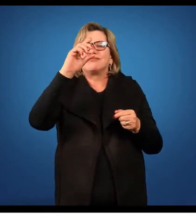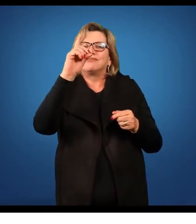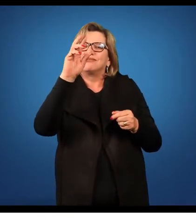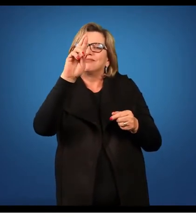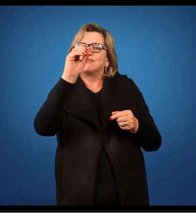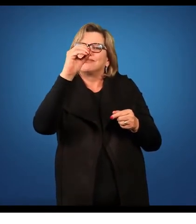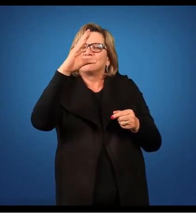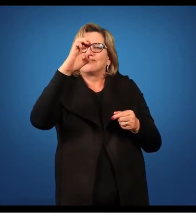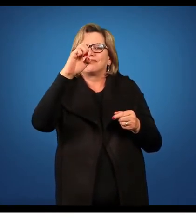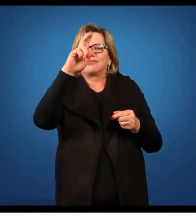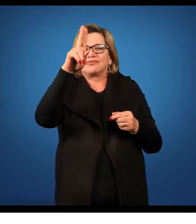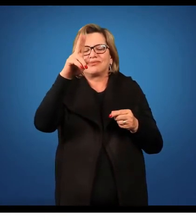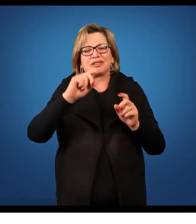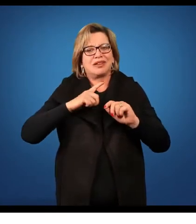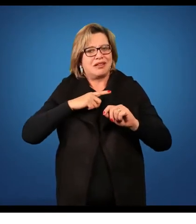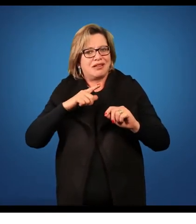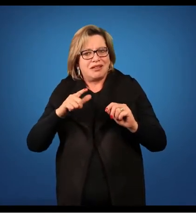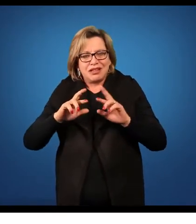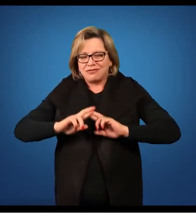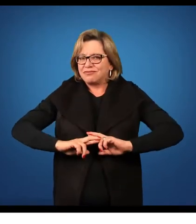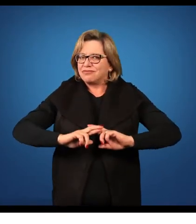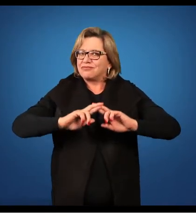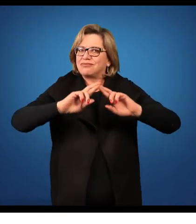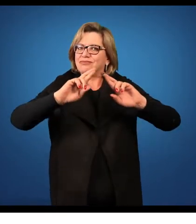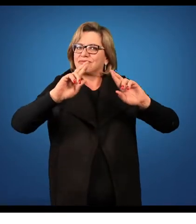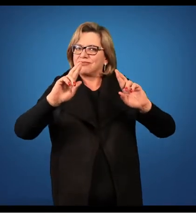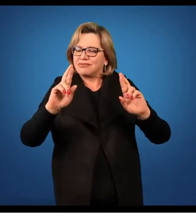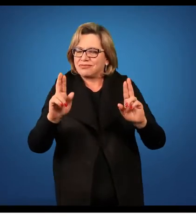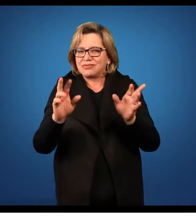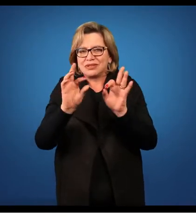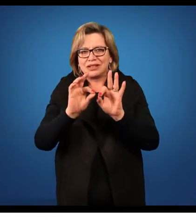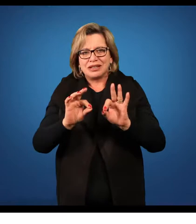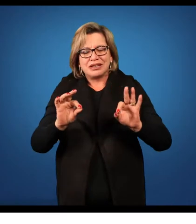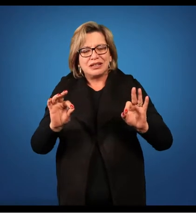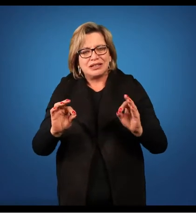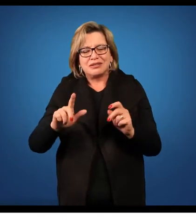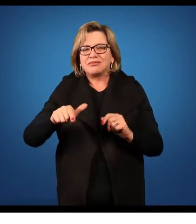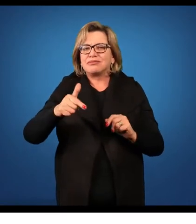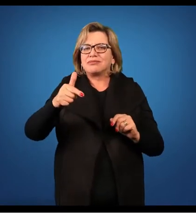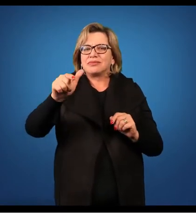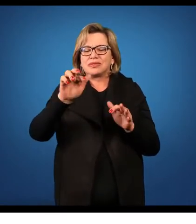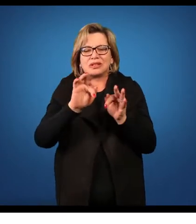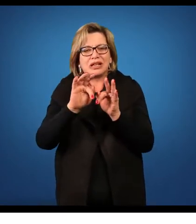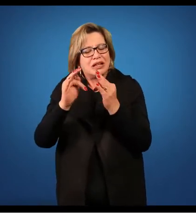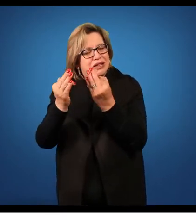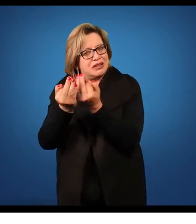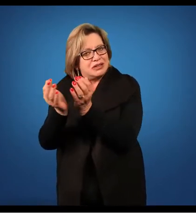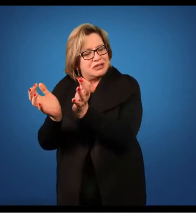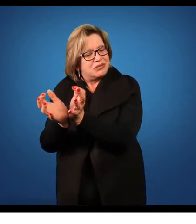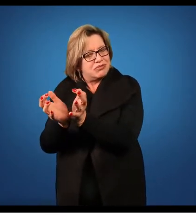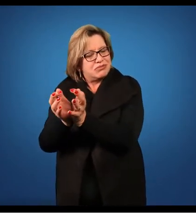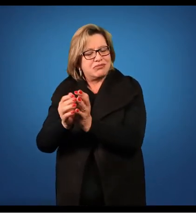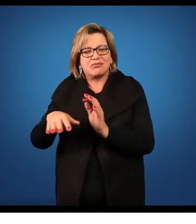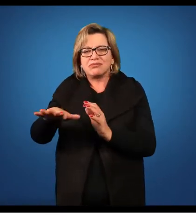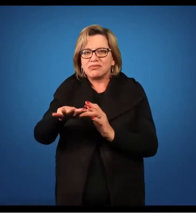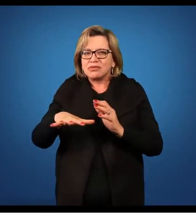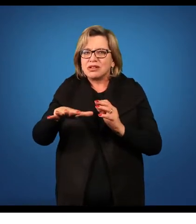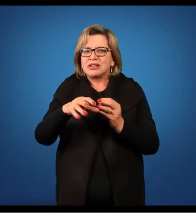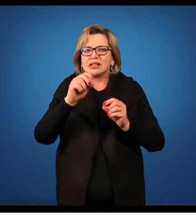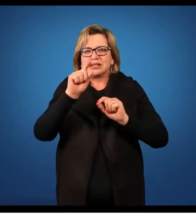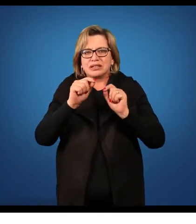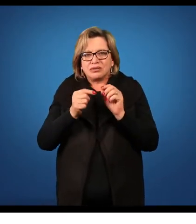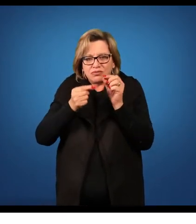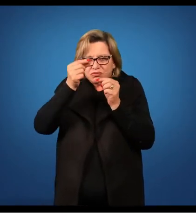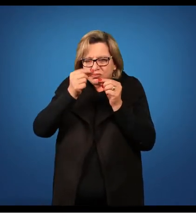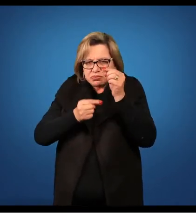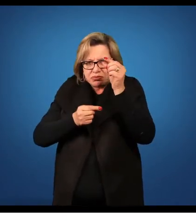não apresenta aquela distinção morfológica, que é bem comum nas outras famílias, nos outros grupos de angiospermas, que é aquela distinção